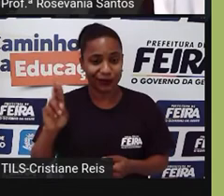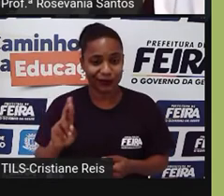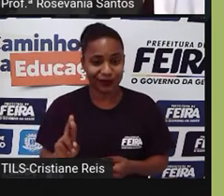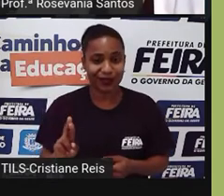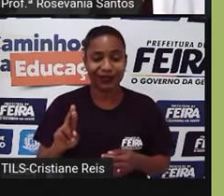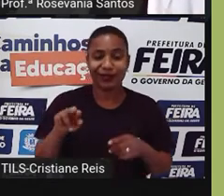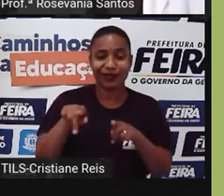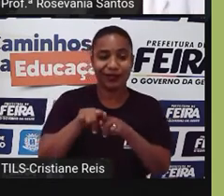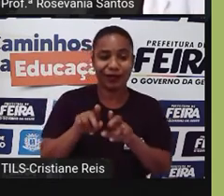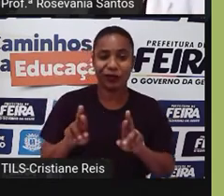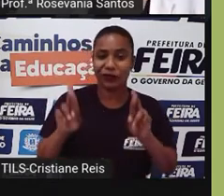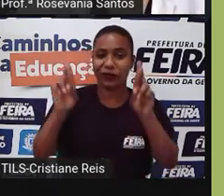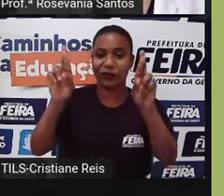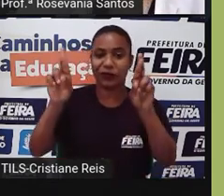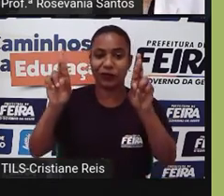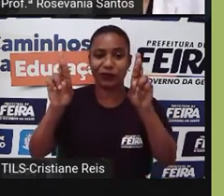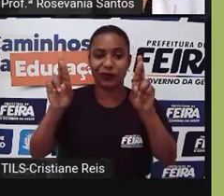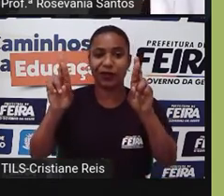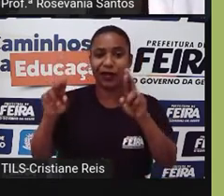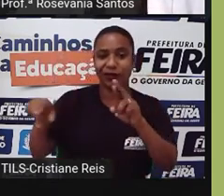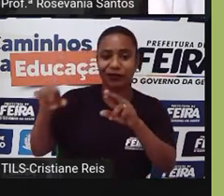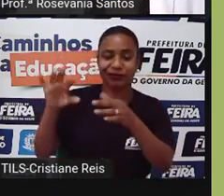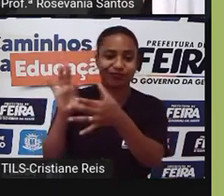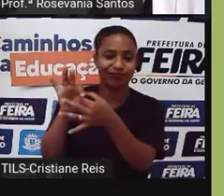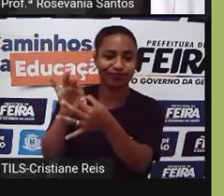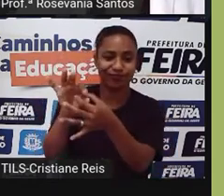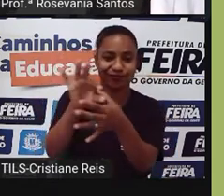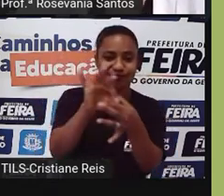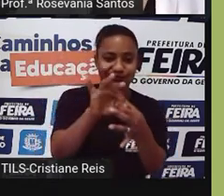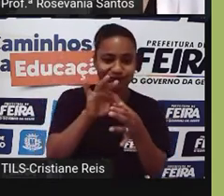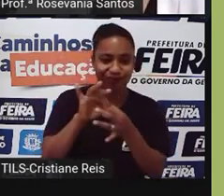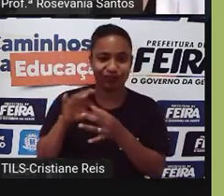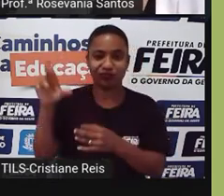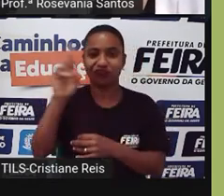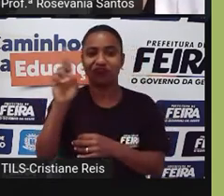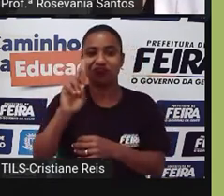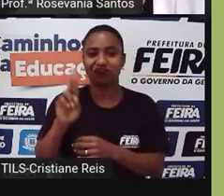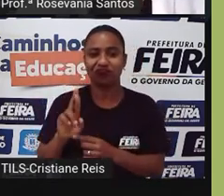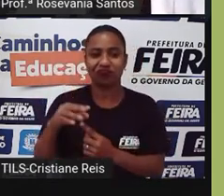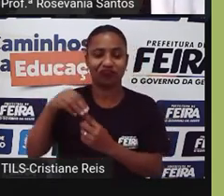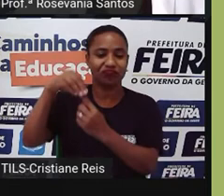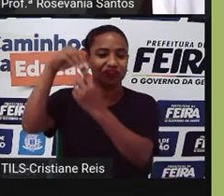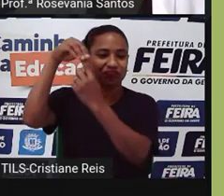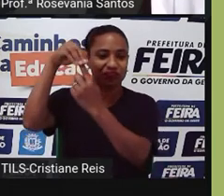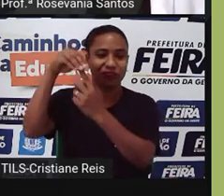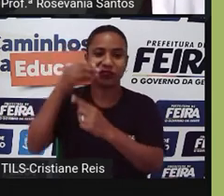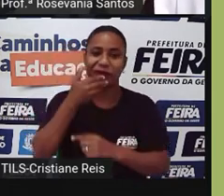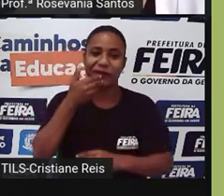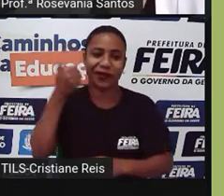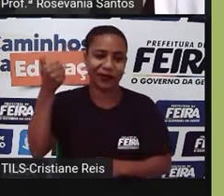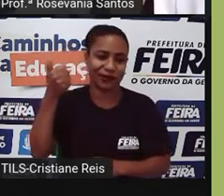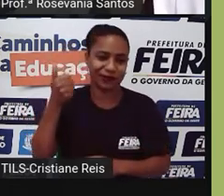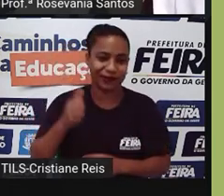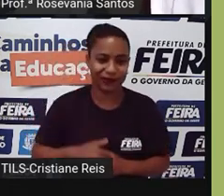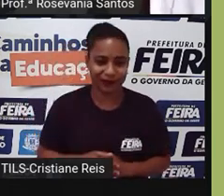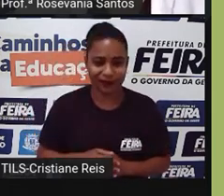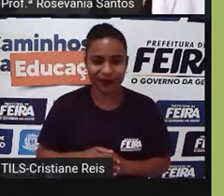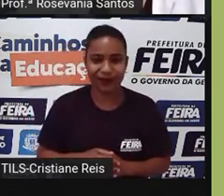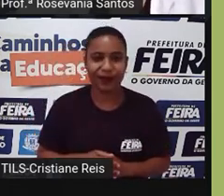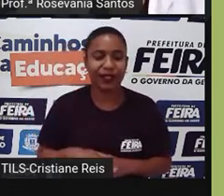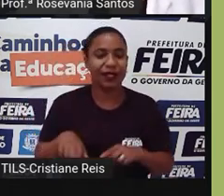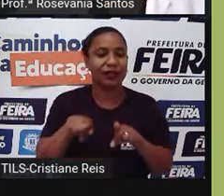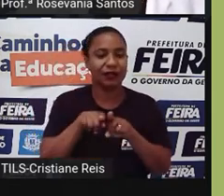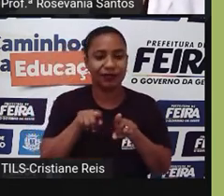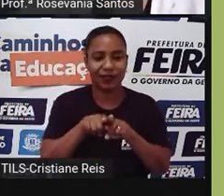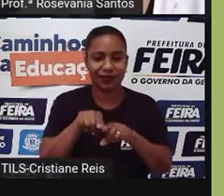tinha, né, do poderio da União Soviética. Para ela foi muito melhor do que para os outros países. Outra questão, a diversidade